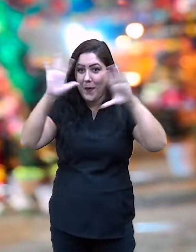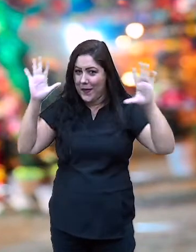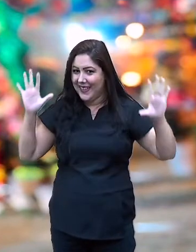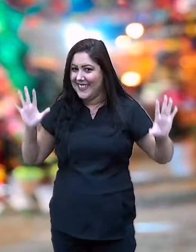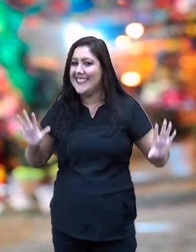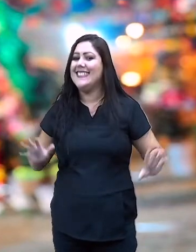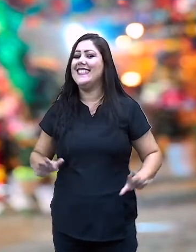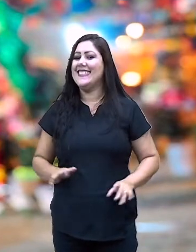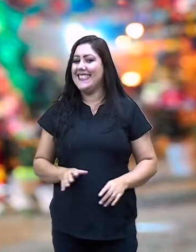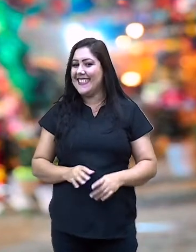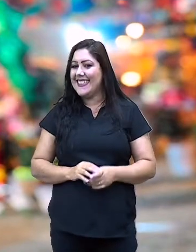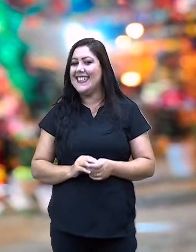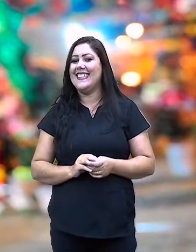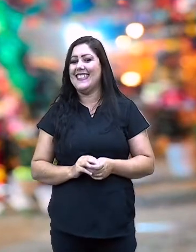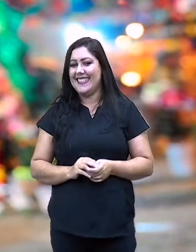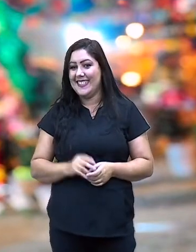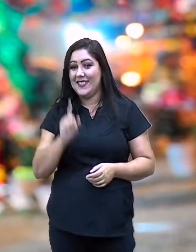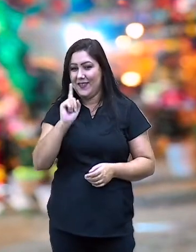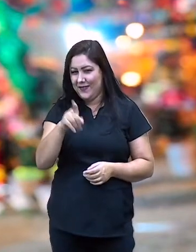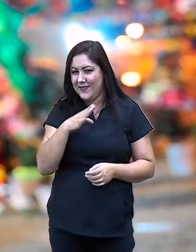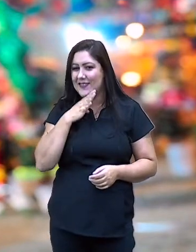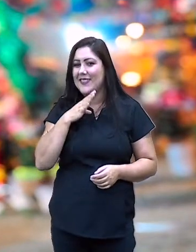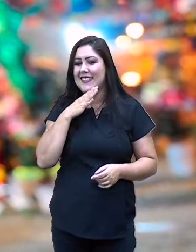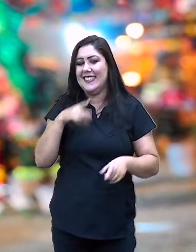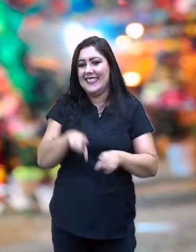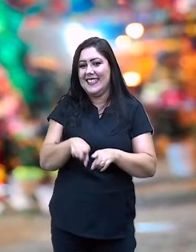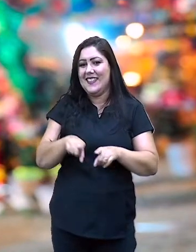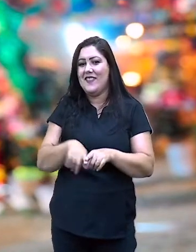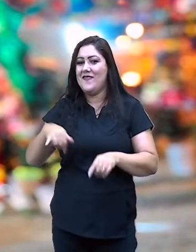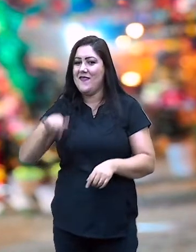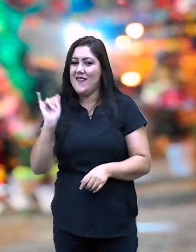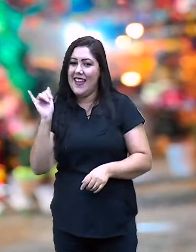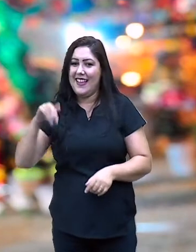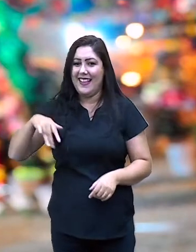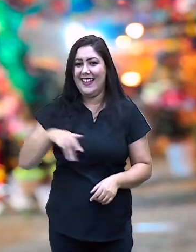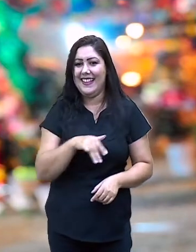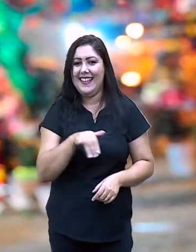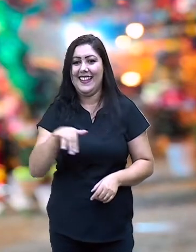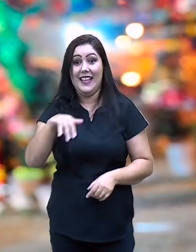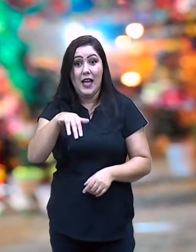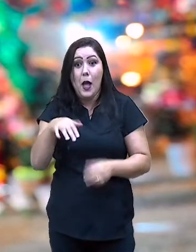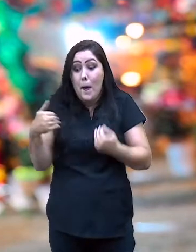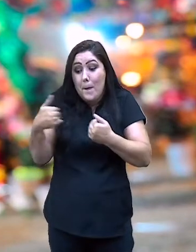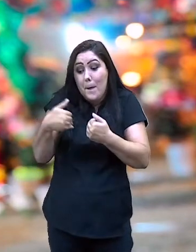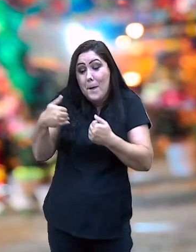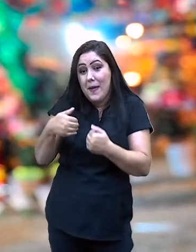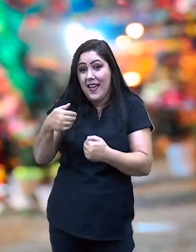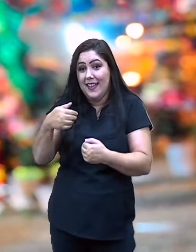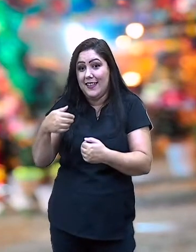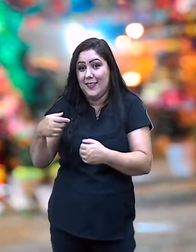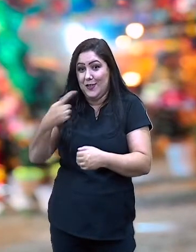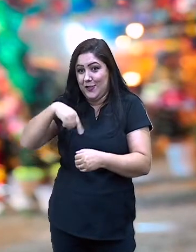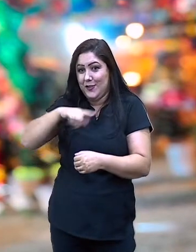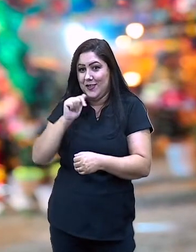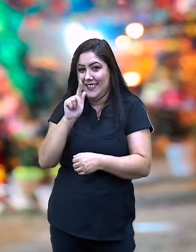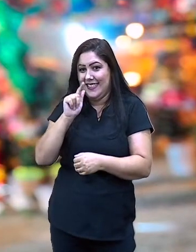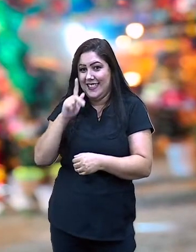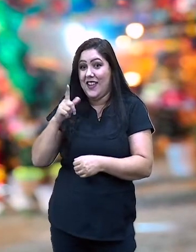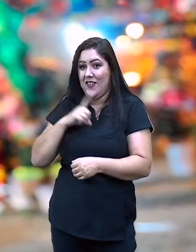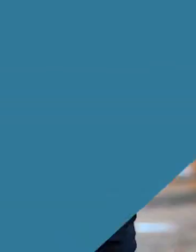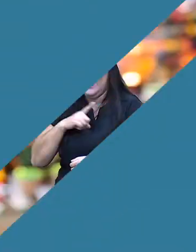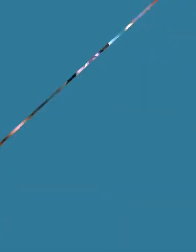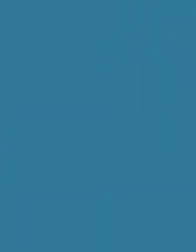conhecer também a cultura de um Bumba Meu Boi que existe em uma cidade bem próxima da nossa. Então vamos lá? Comecem a contar.